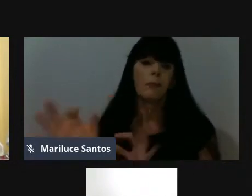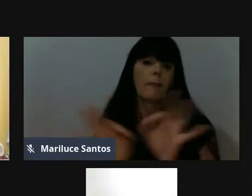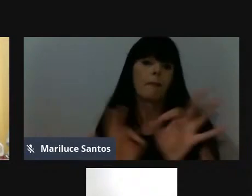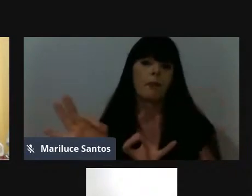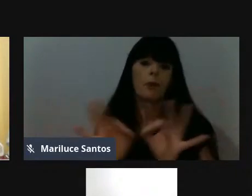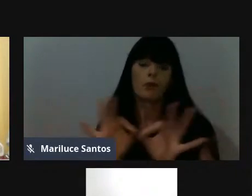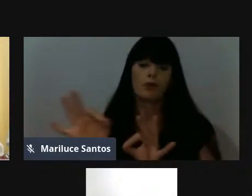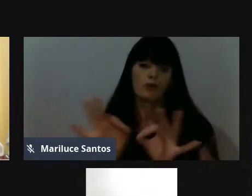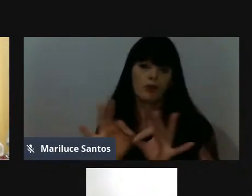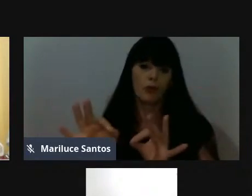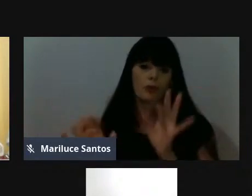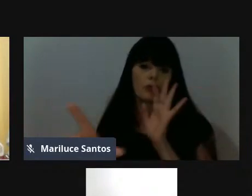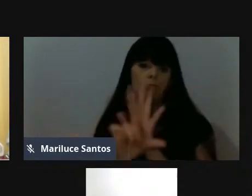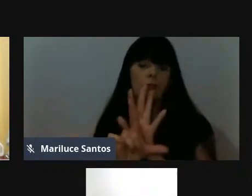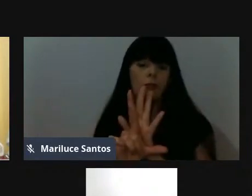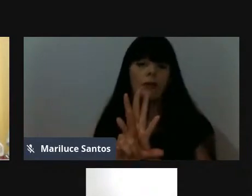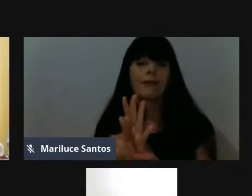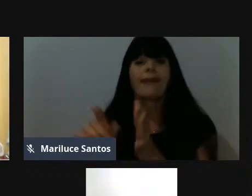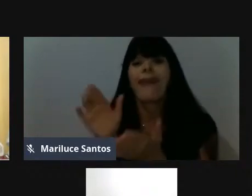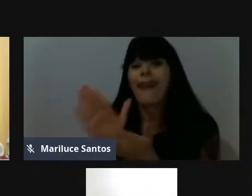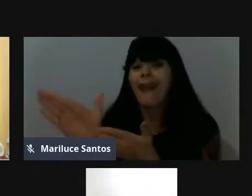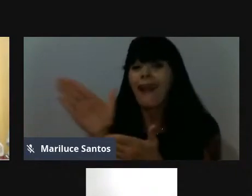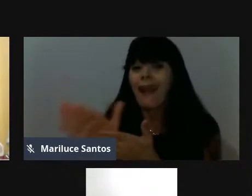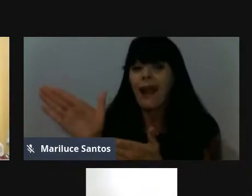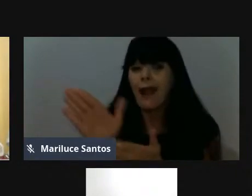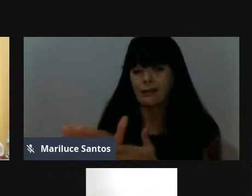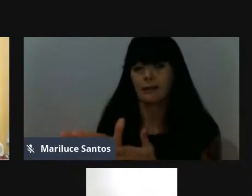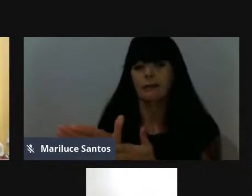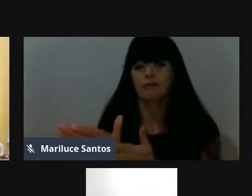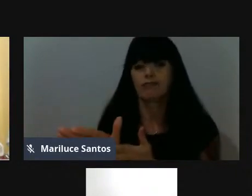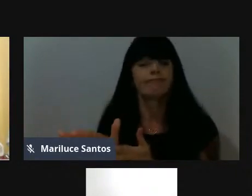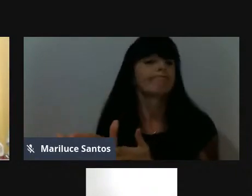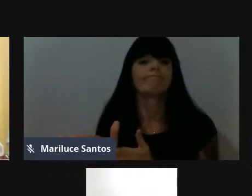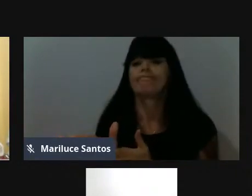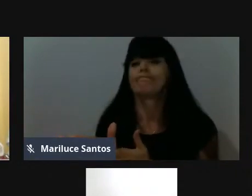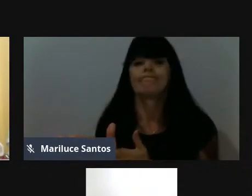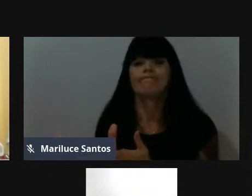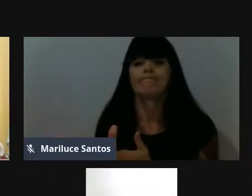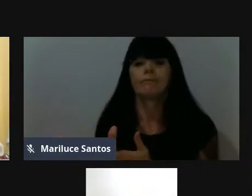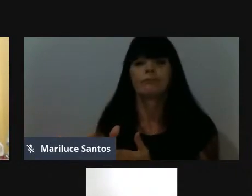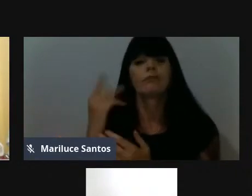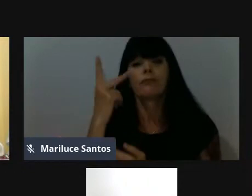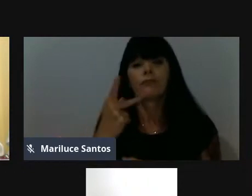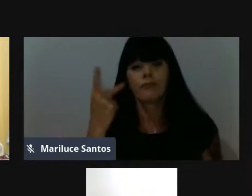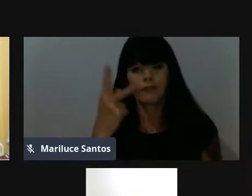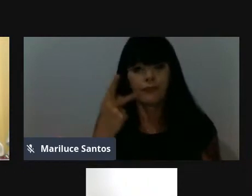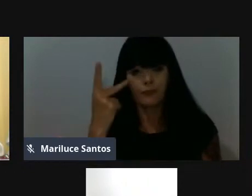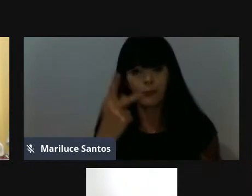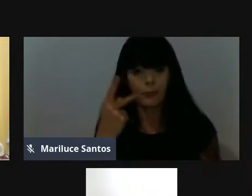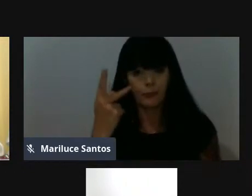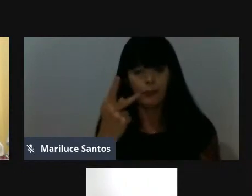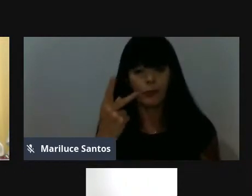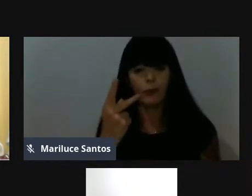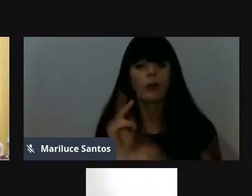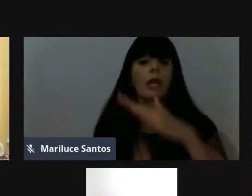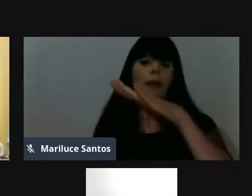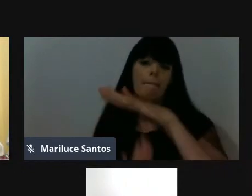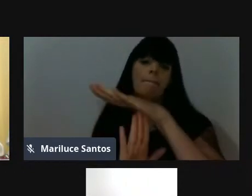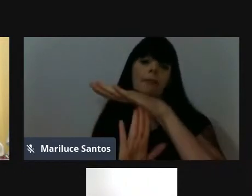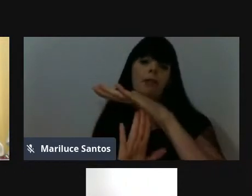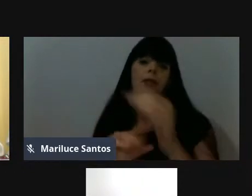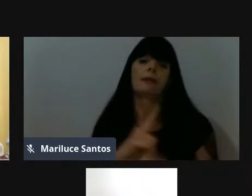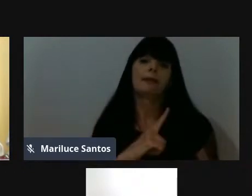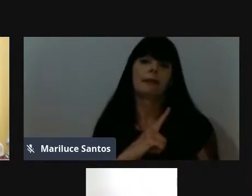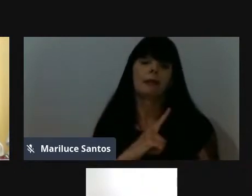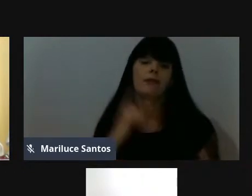despesa para o município, então, as proposições, né, do vereador, ele fica bem limitado, né, para o